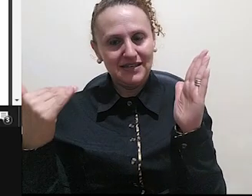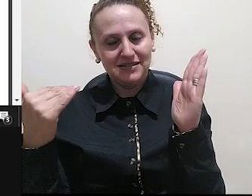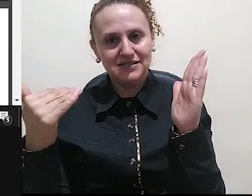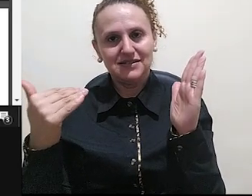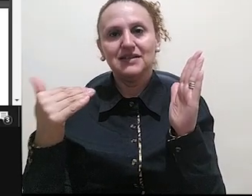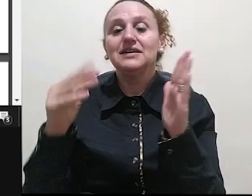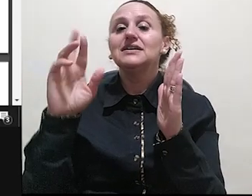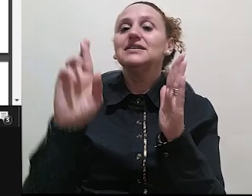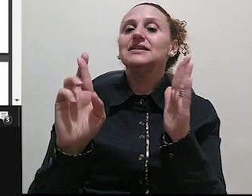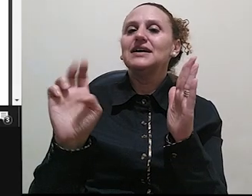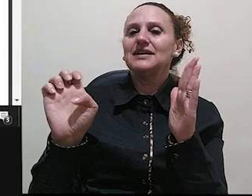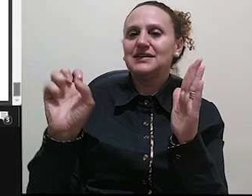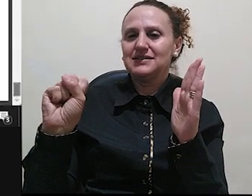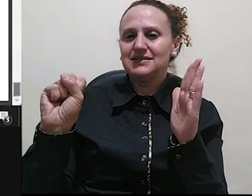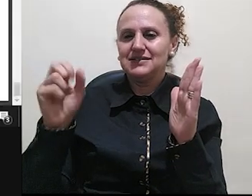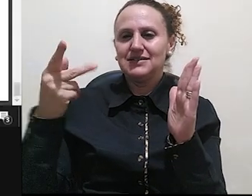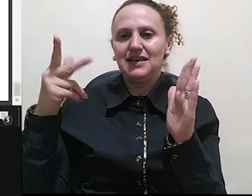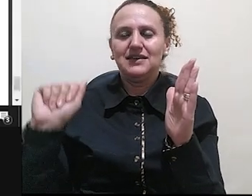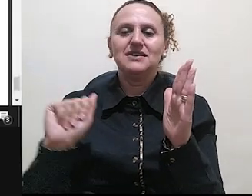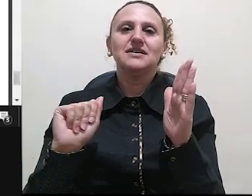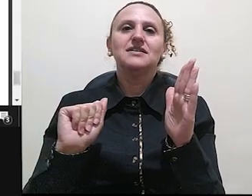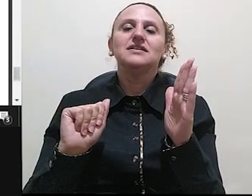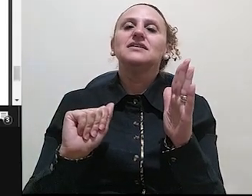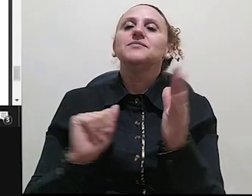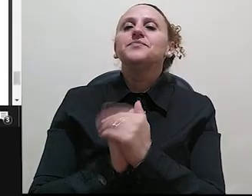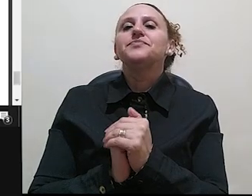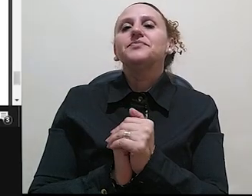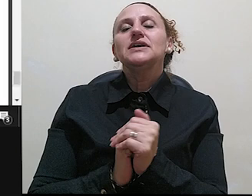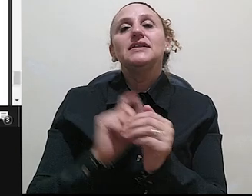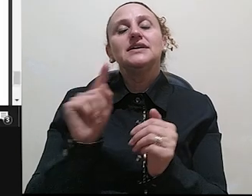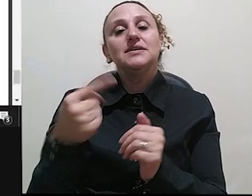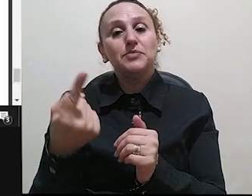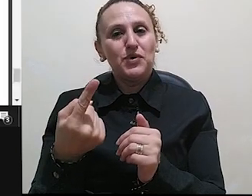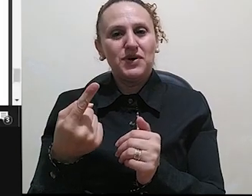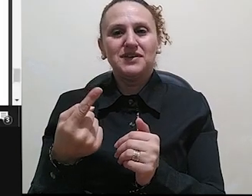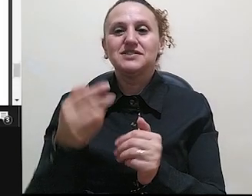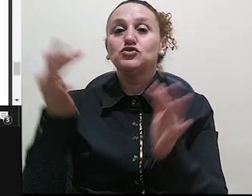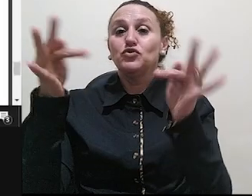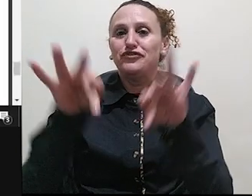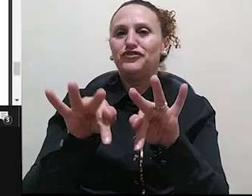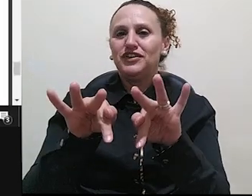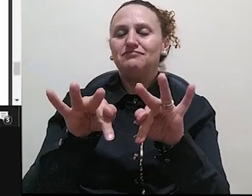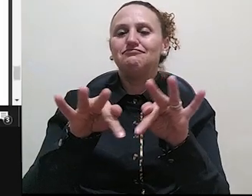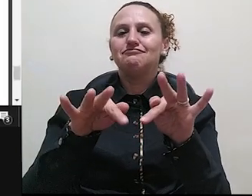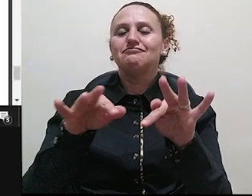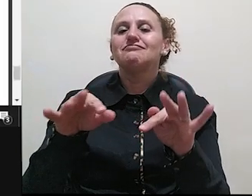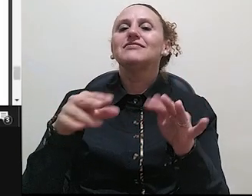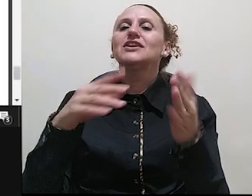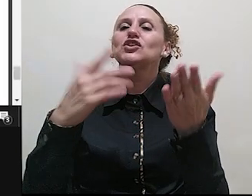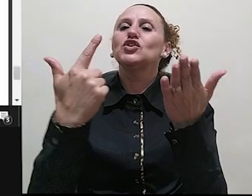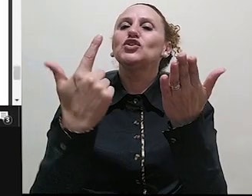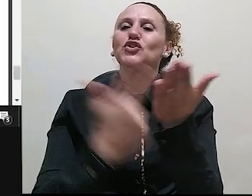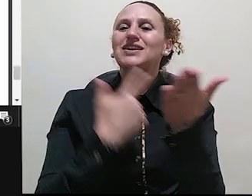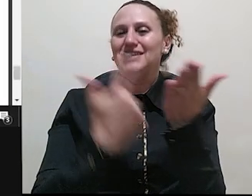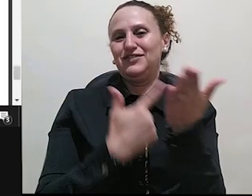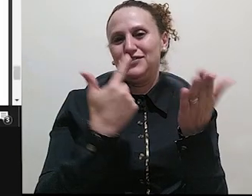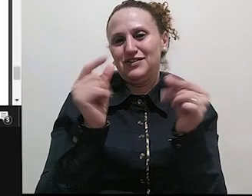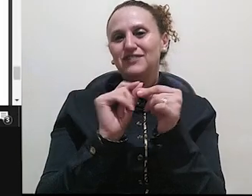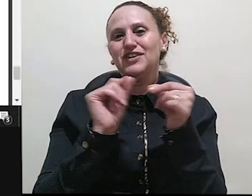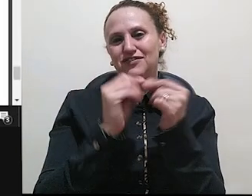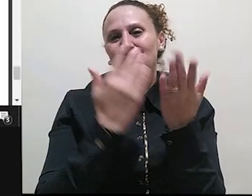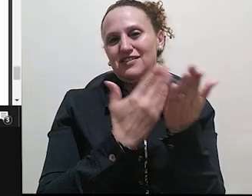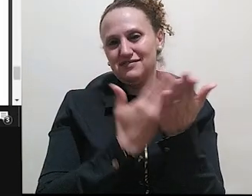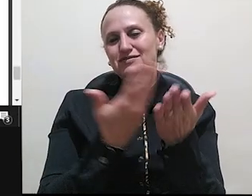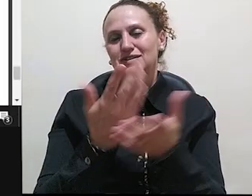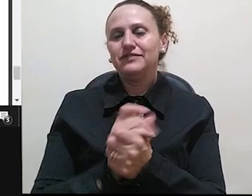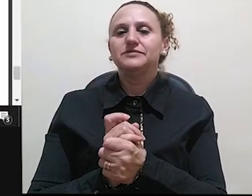depois traz a referência do livro resenhado. Aqui. Então, essas referências também é interessante mencionar